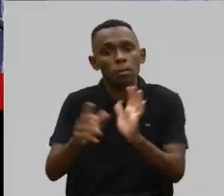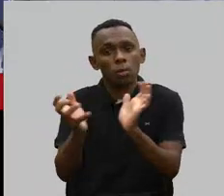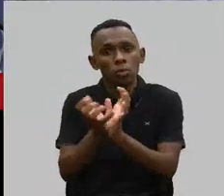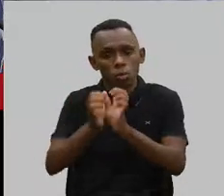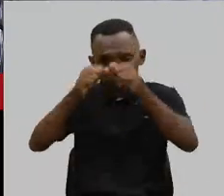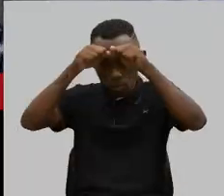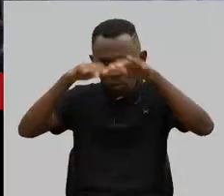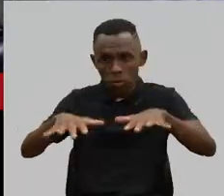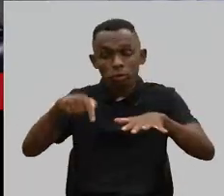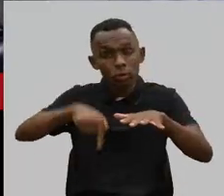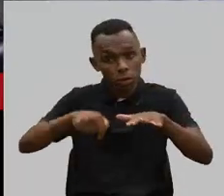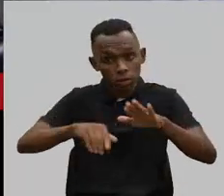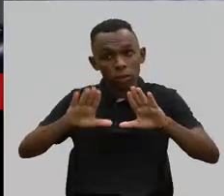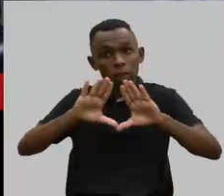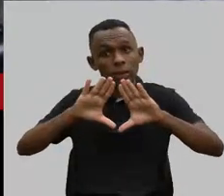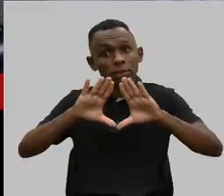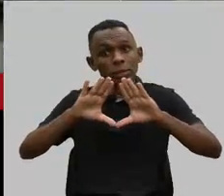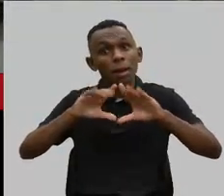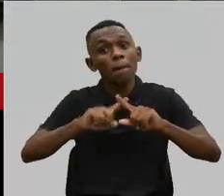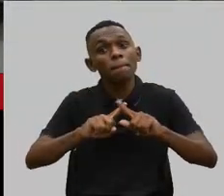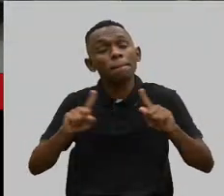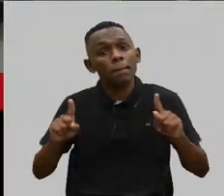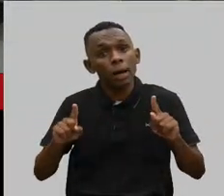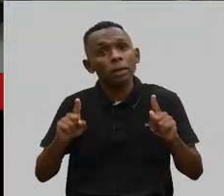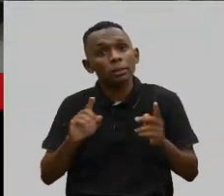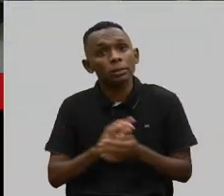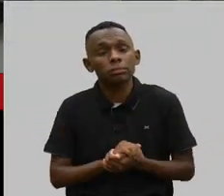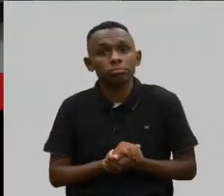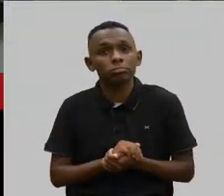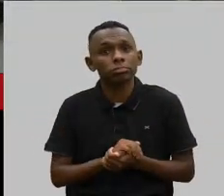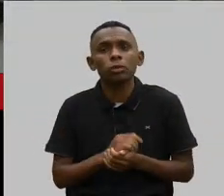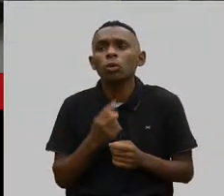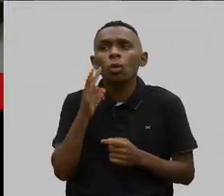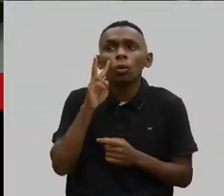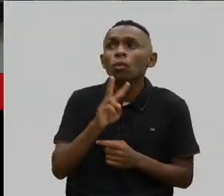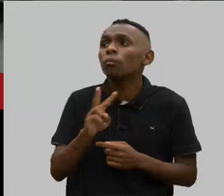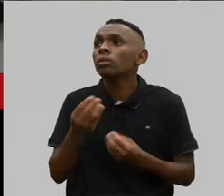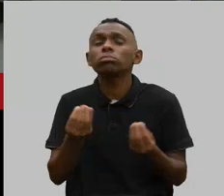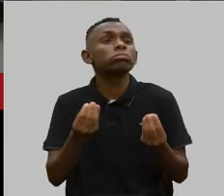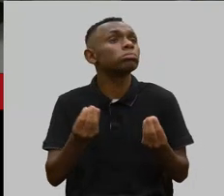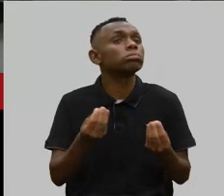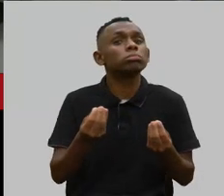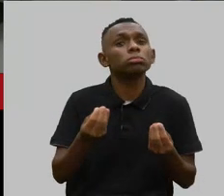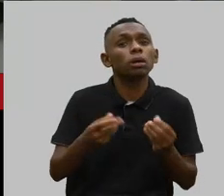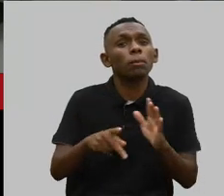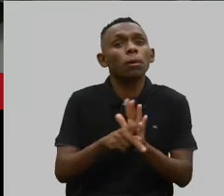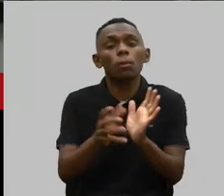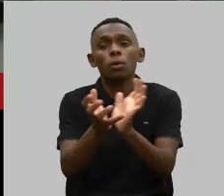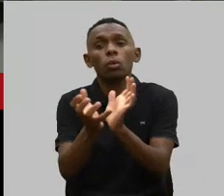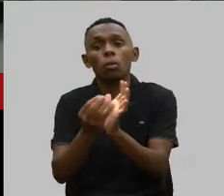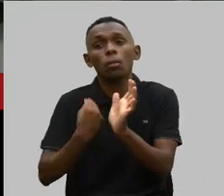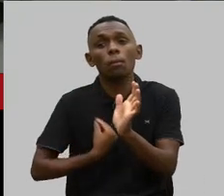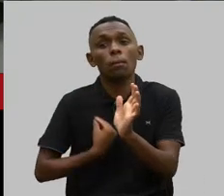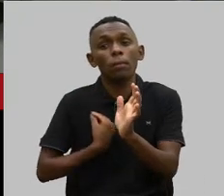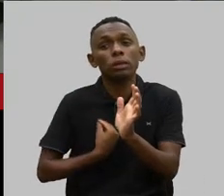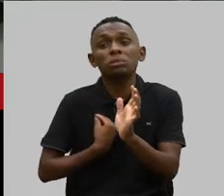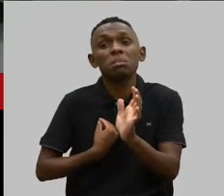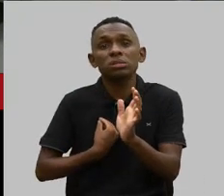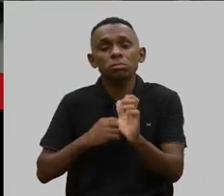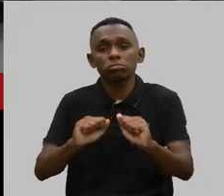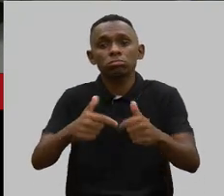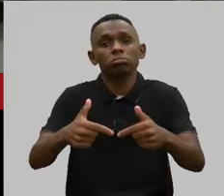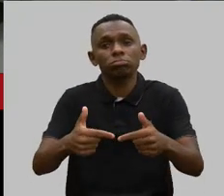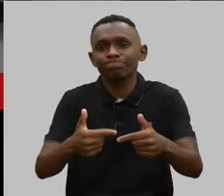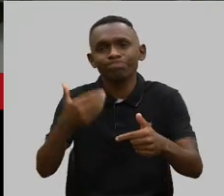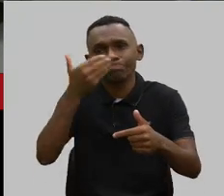casa, mas, infelizmente, eu não estou vendo as integrantes, os integrantes dessa frente. E eu